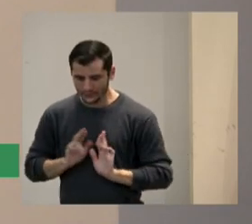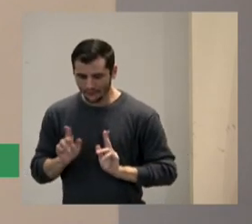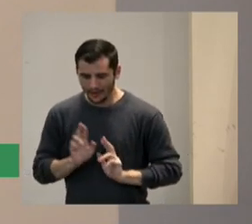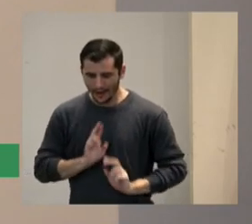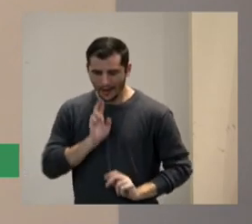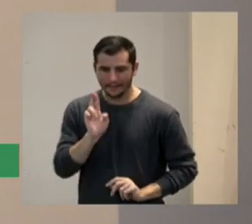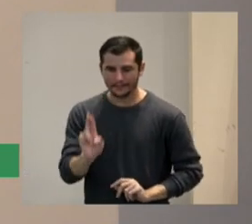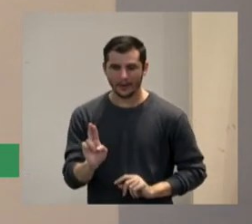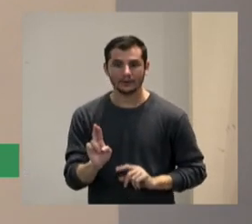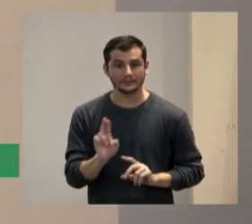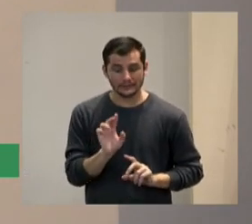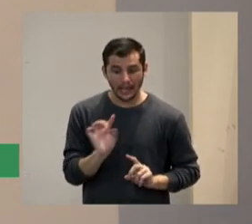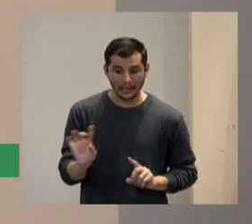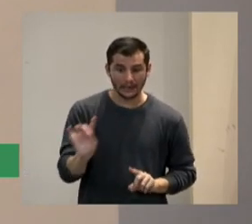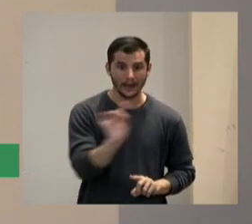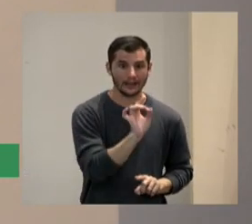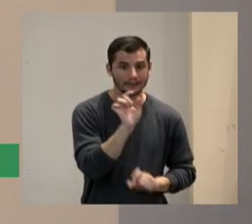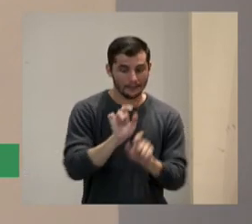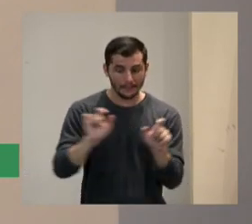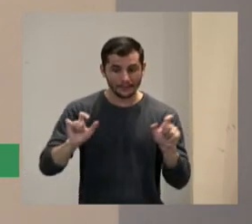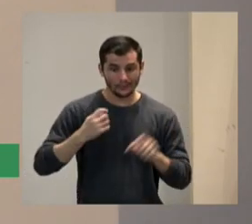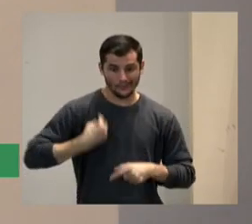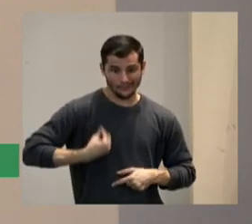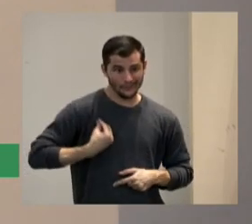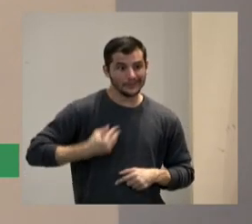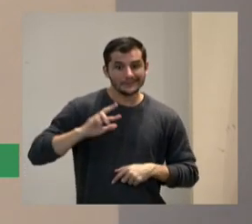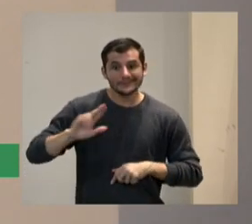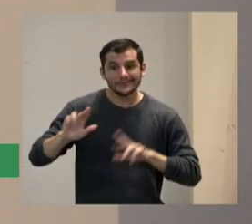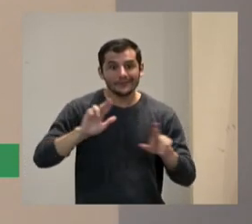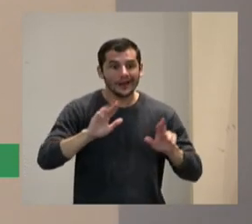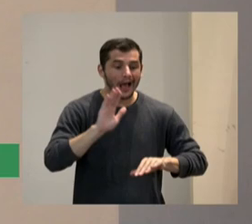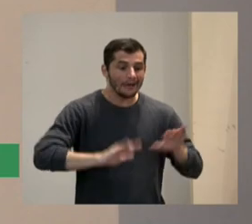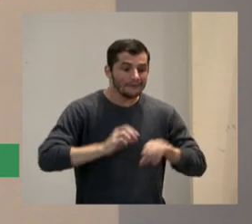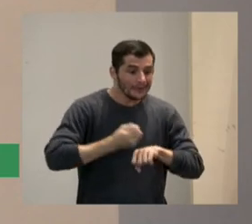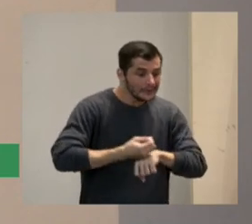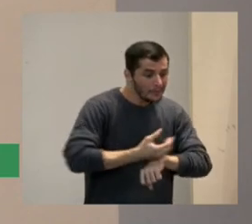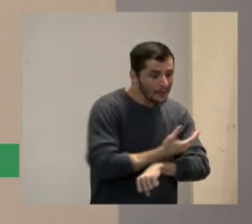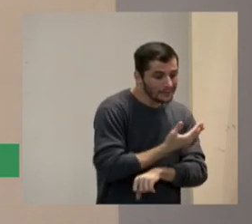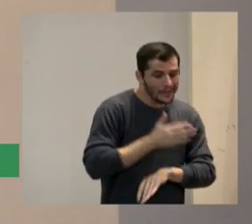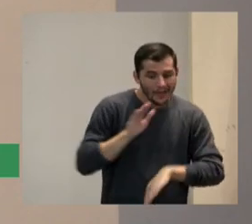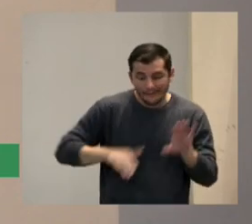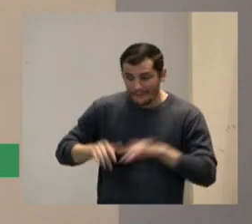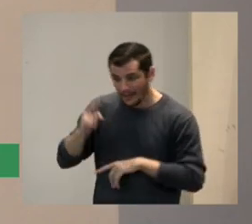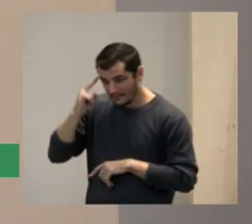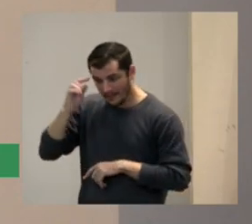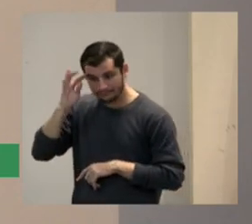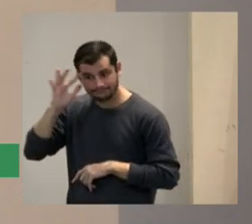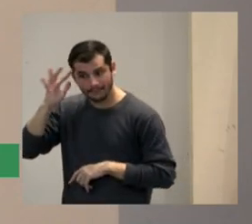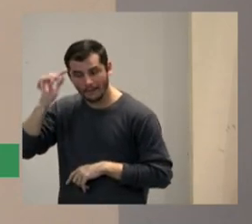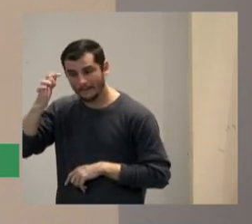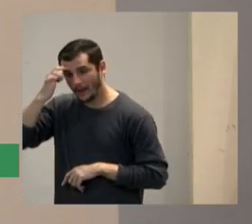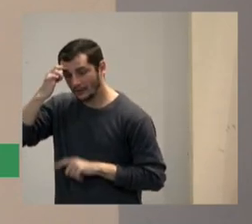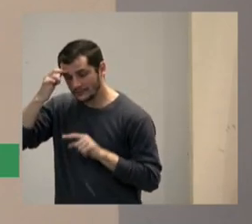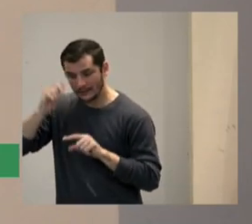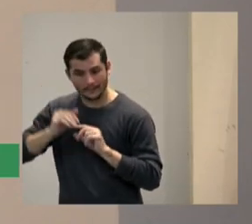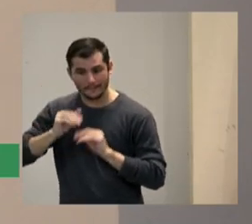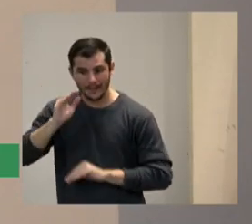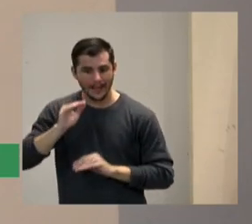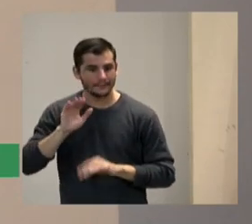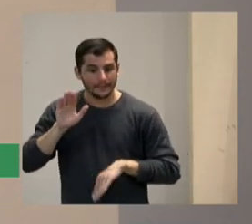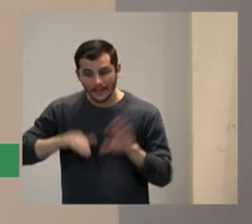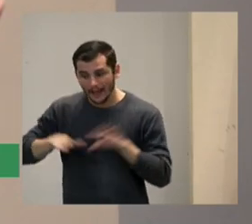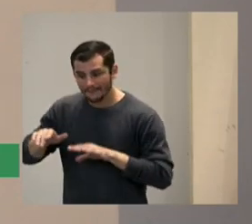cada um de nós somos mais intuitivos outros somos razonamos mais outros somos outros